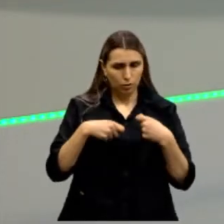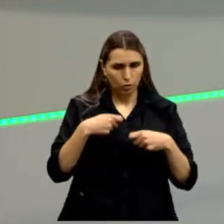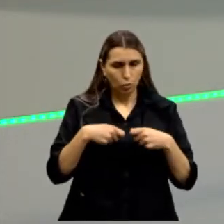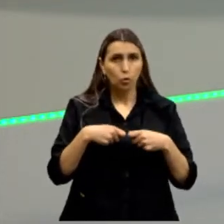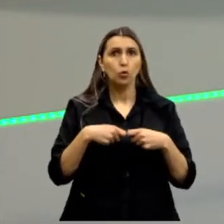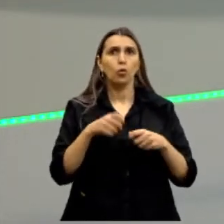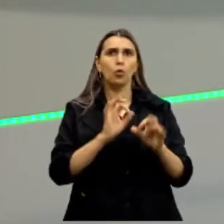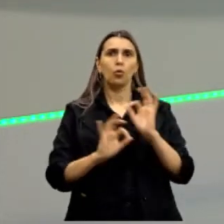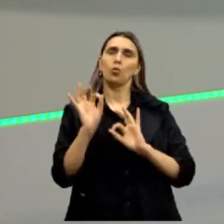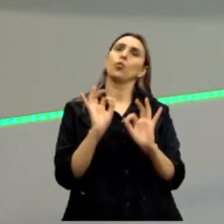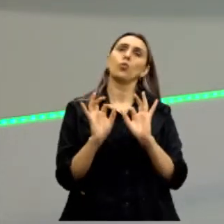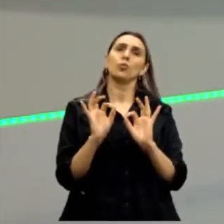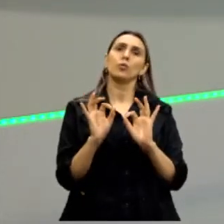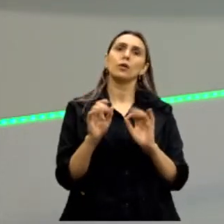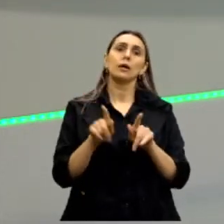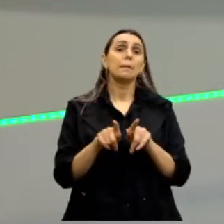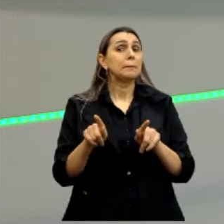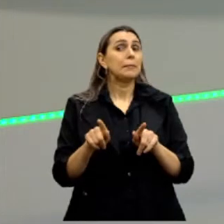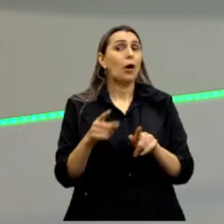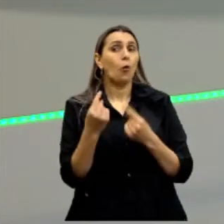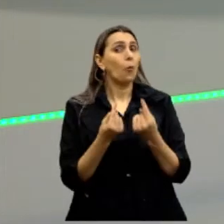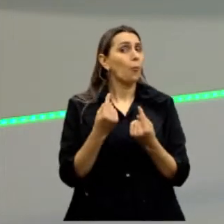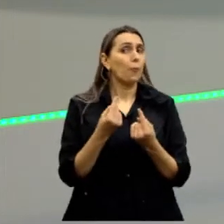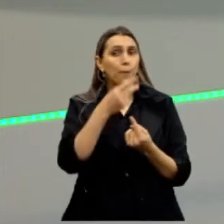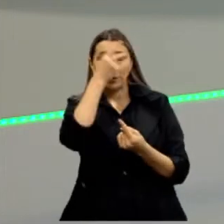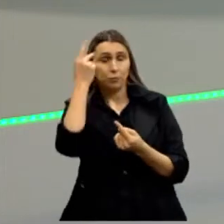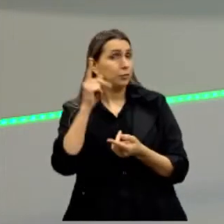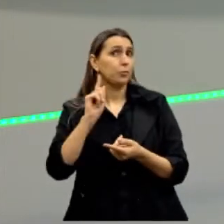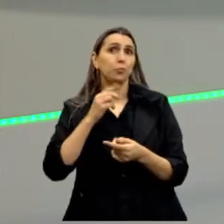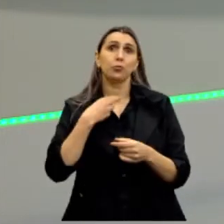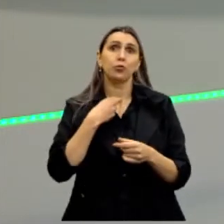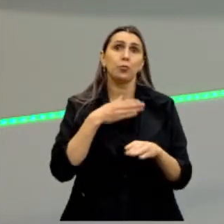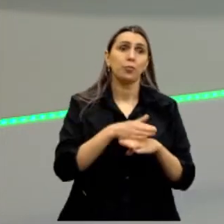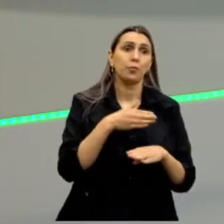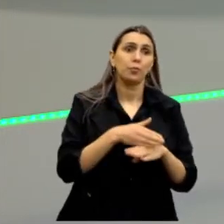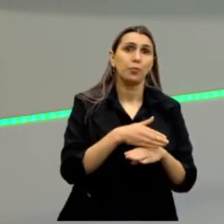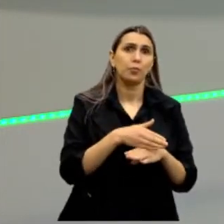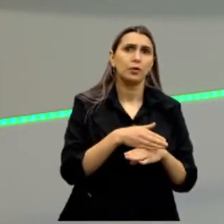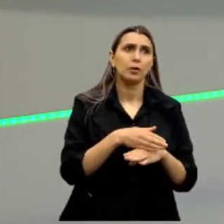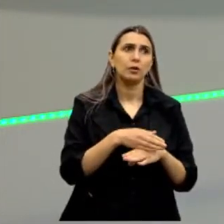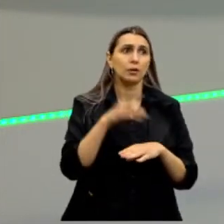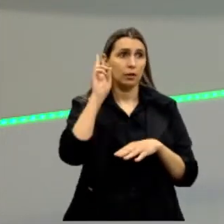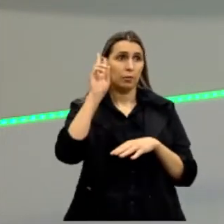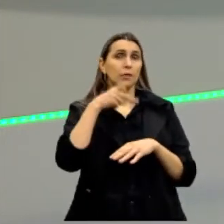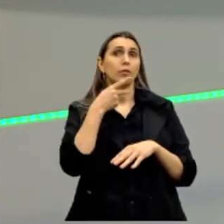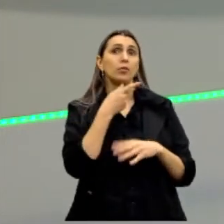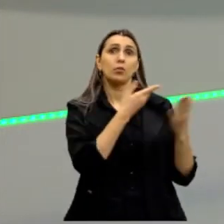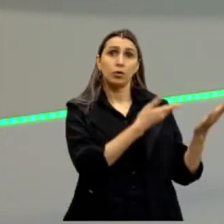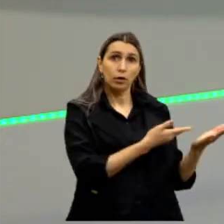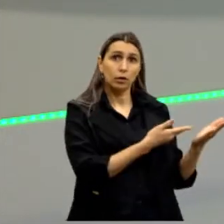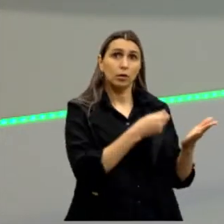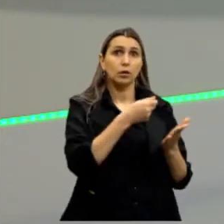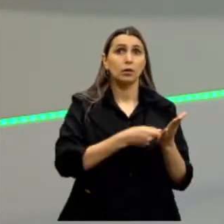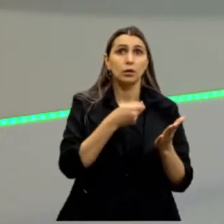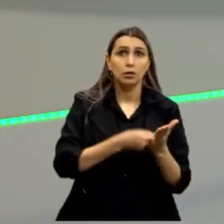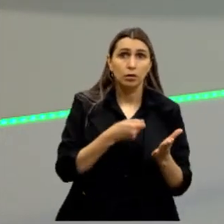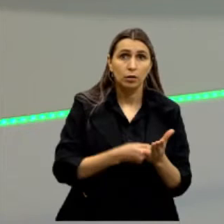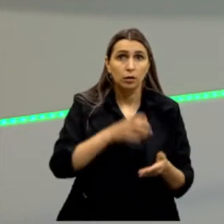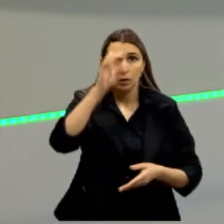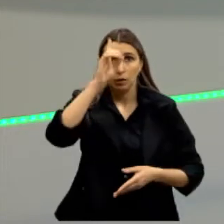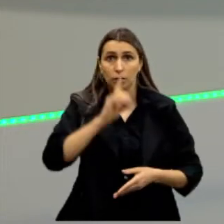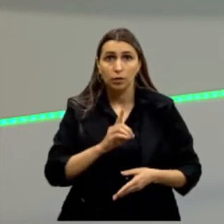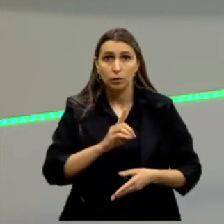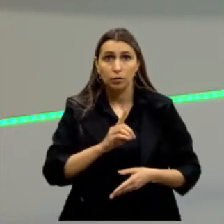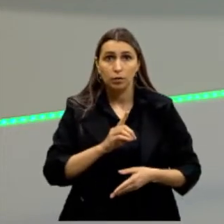organizada, mas tinha algumas pessoas que não podiam participar. Lembra quando eu falei que lutar por direitos